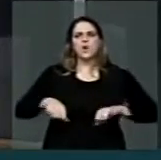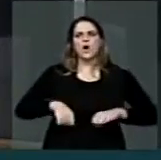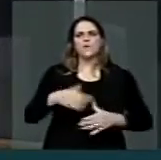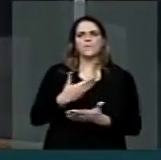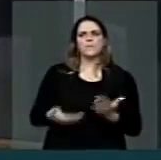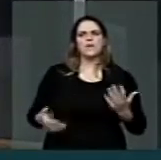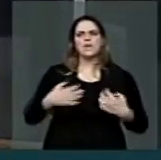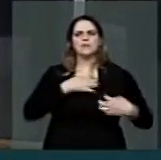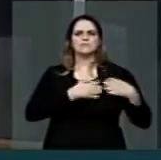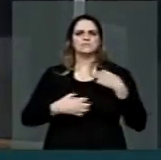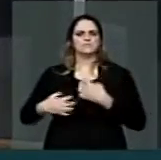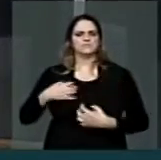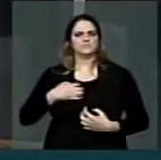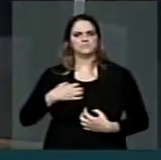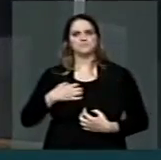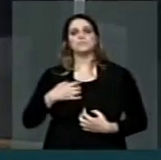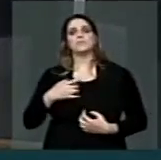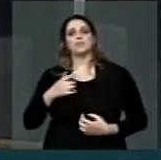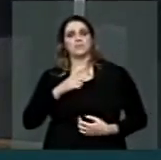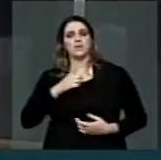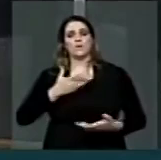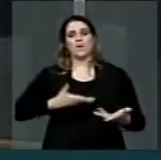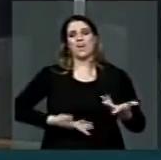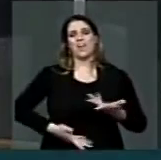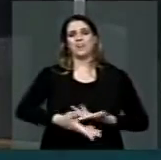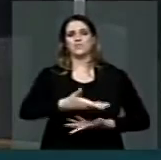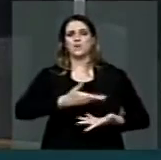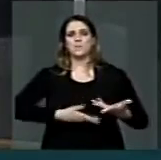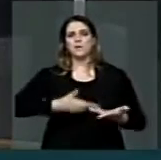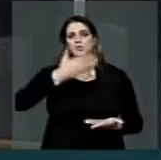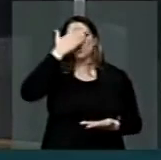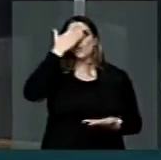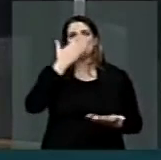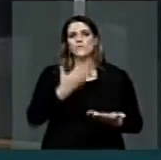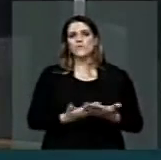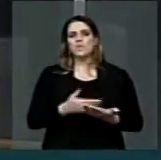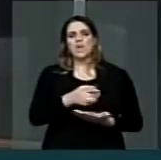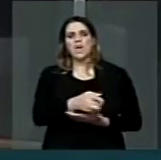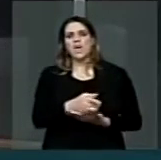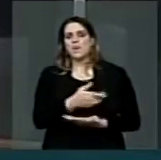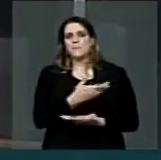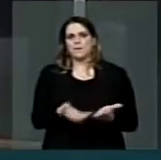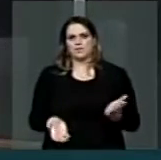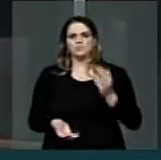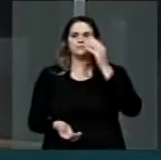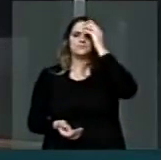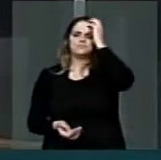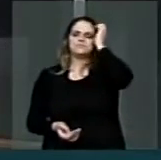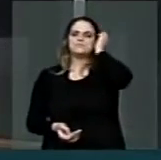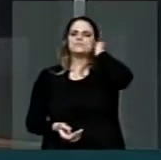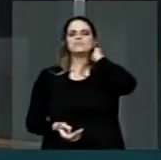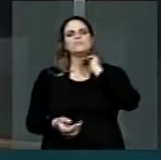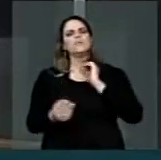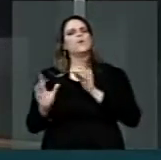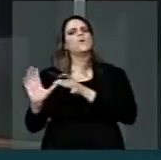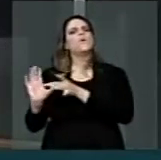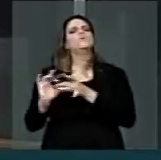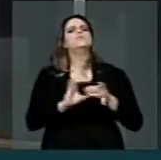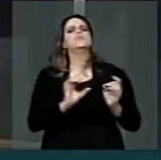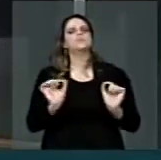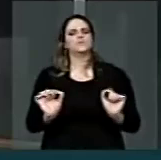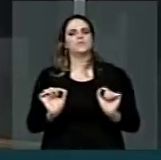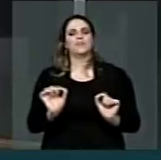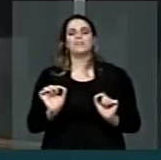e que ocorra dentro de um relacionamento de confiança. Esse cenário é um dos pontos de preocupação relacionados com a saúde